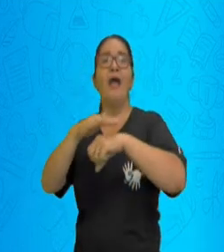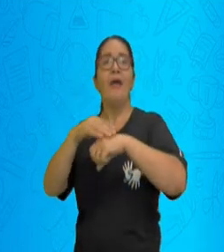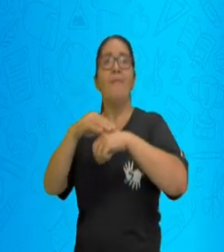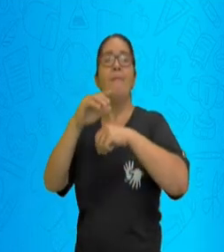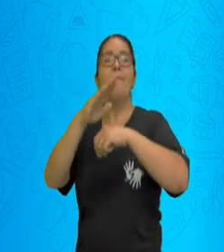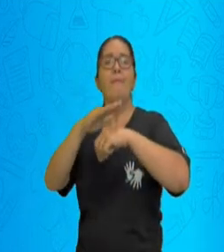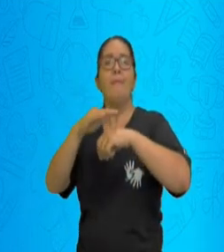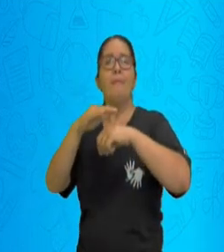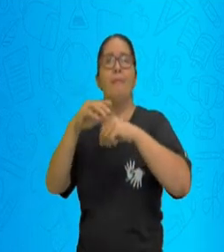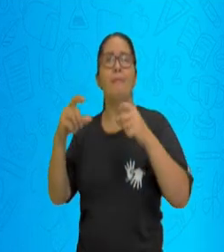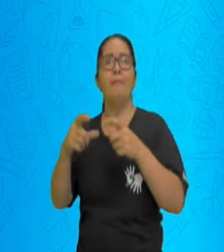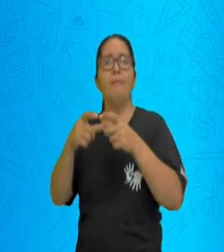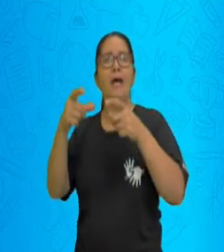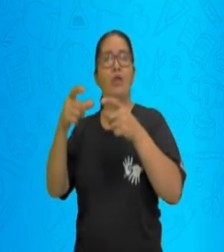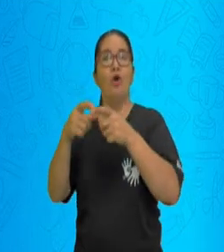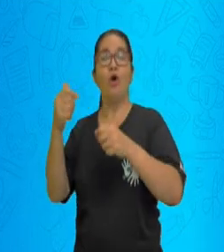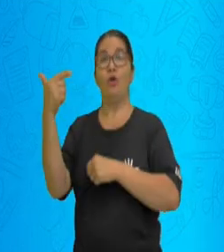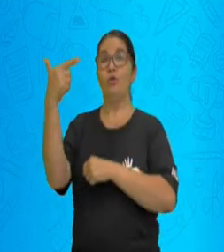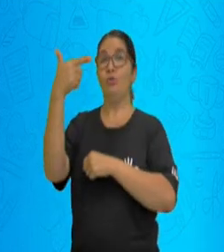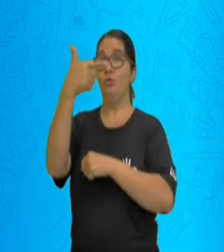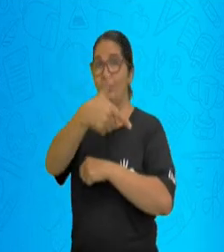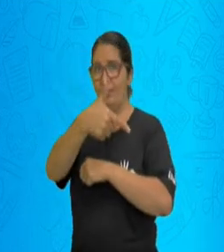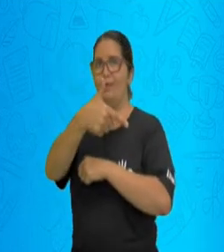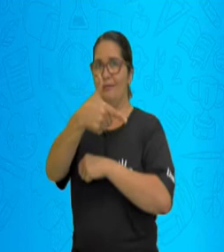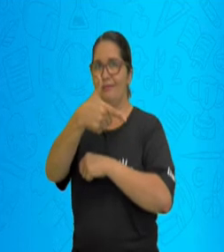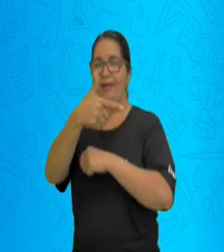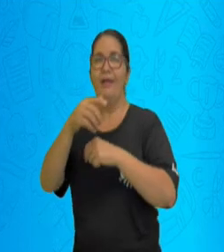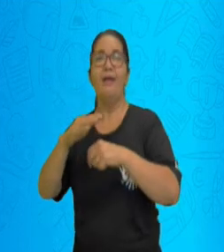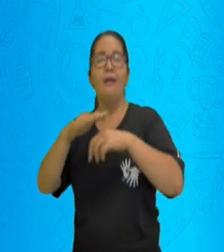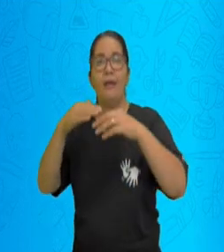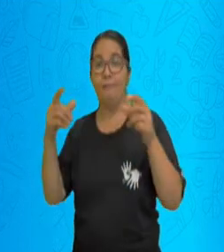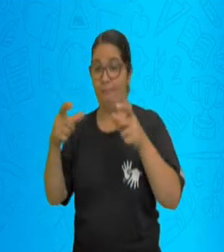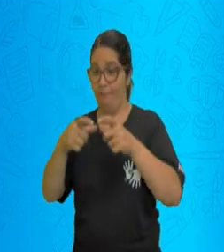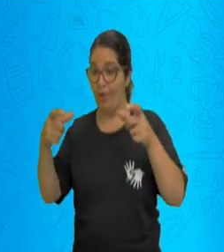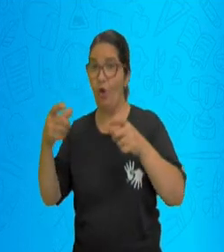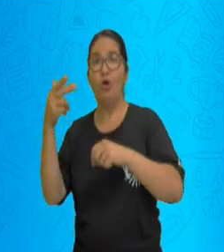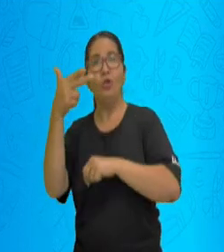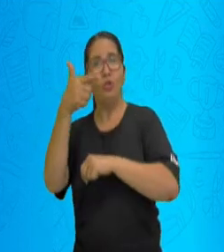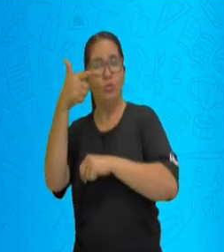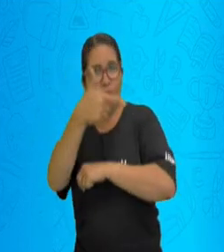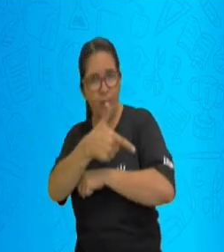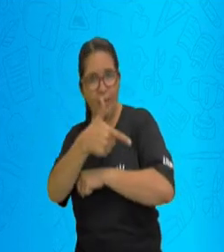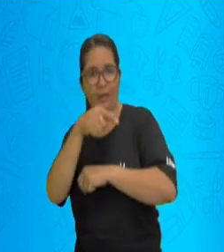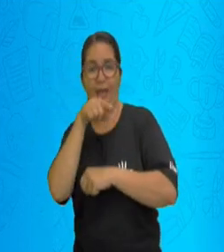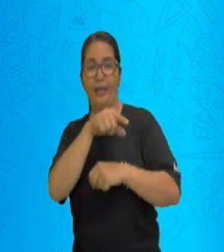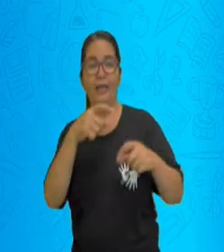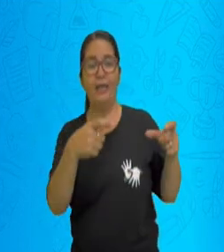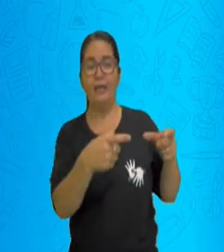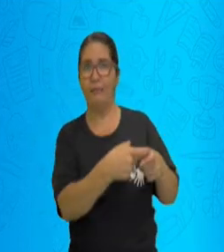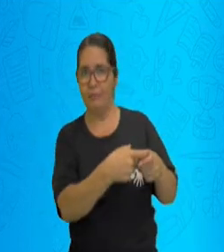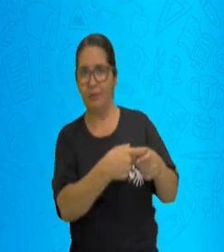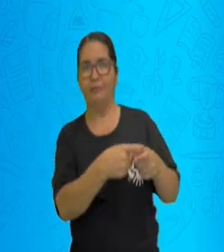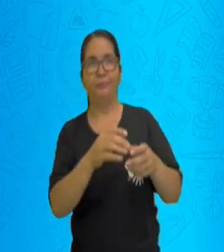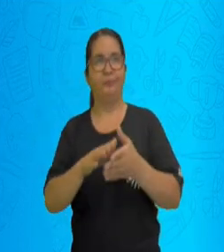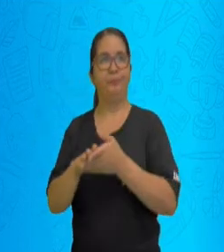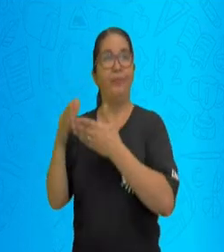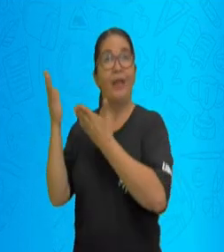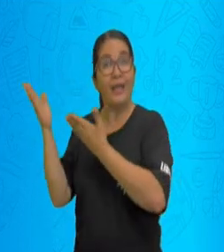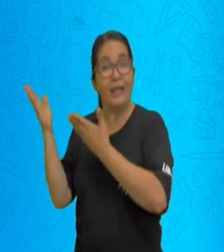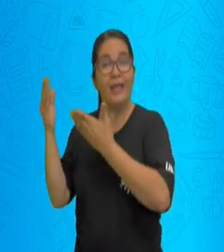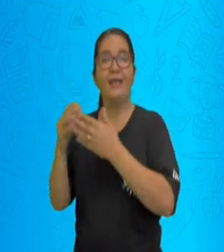sinal apontando para a minha esquerda, eu vou dizer que a minha sentença que eu irei comparar é menor que...